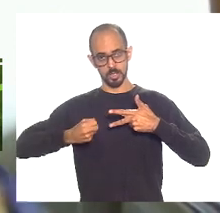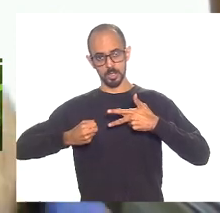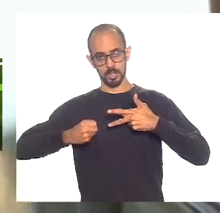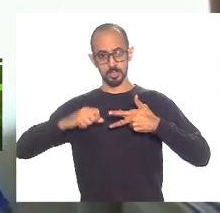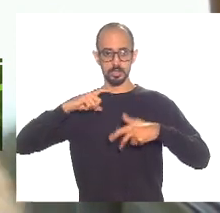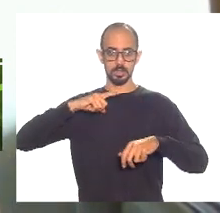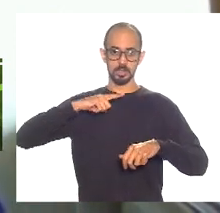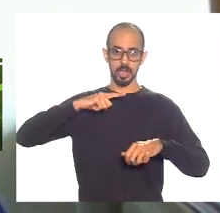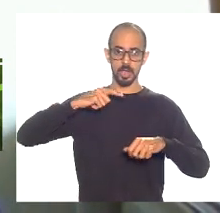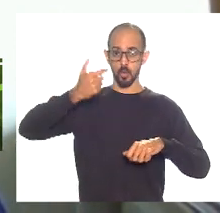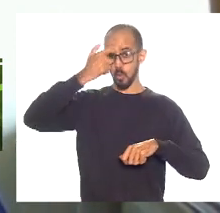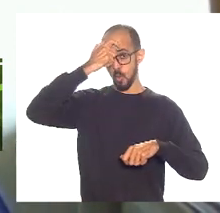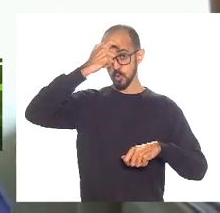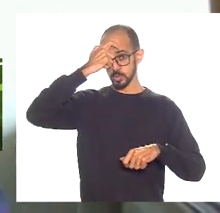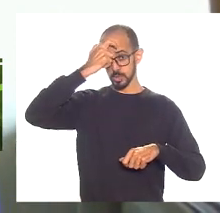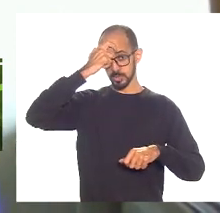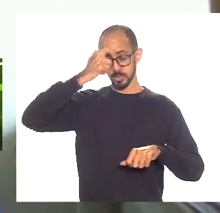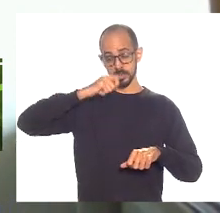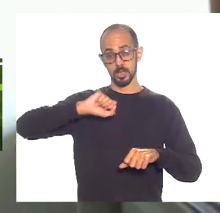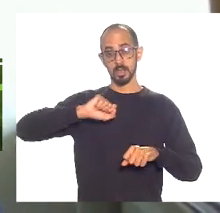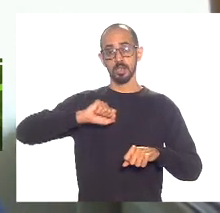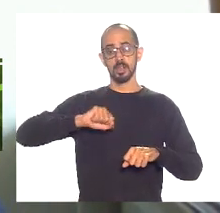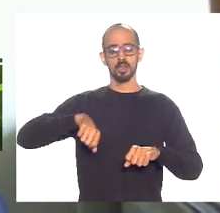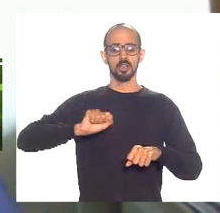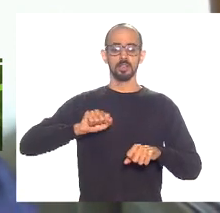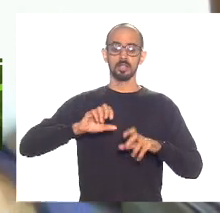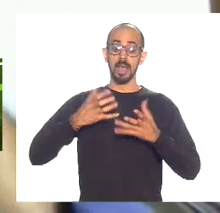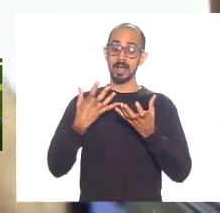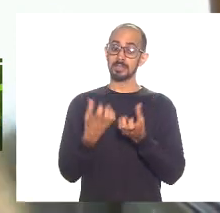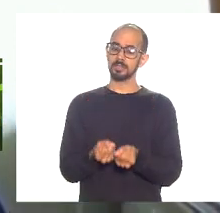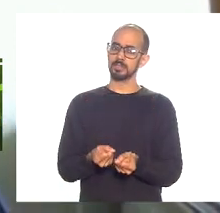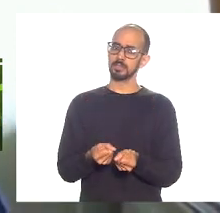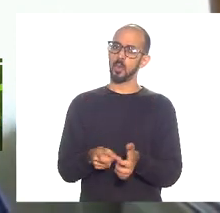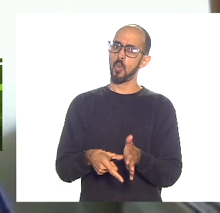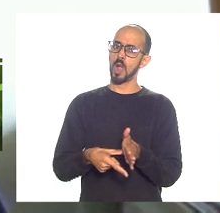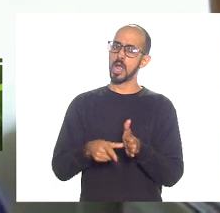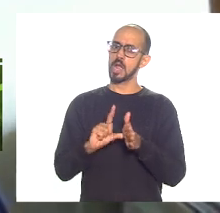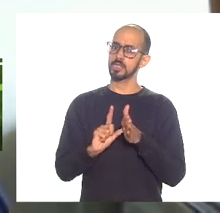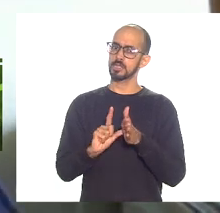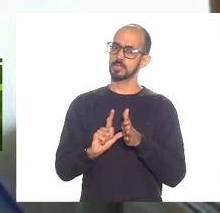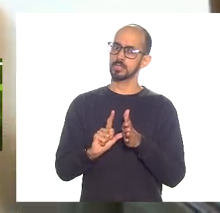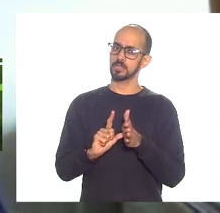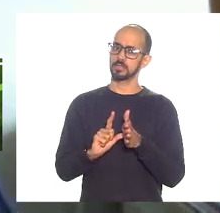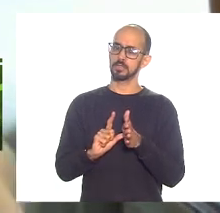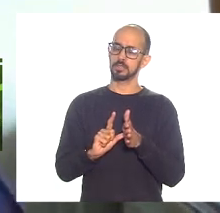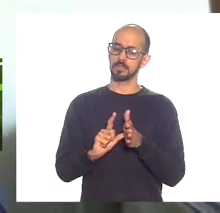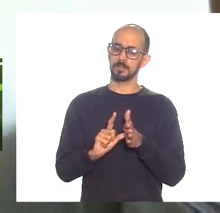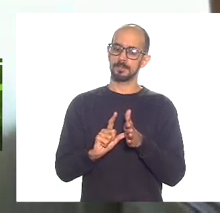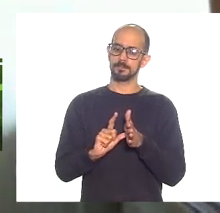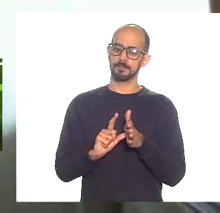plena consciência da adesão prévia da adesão prévia porque a adesão